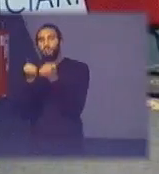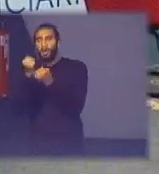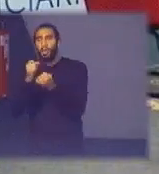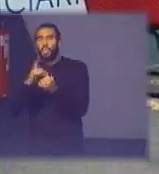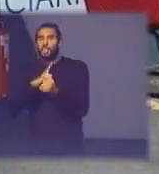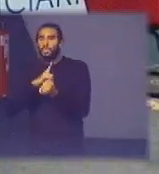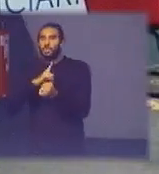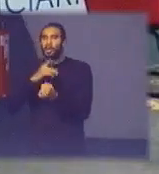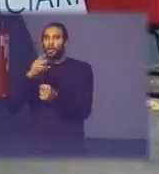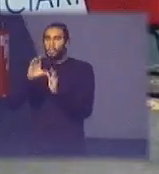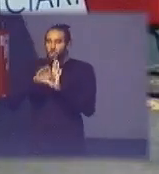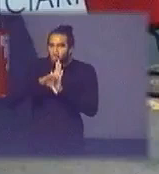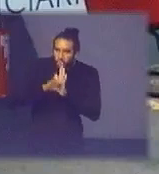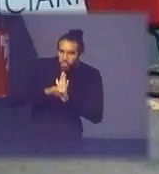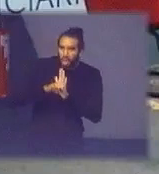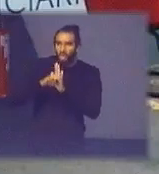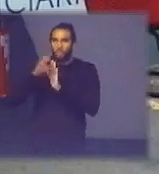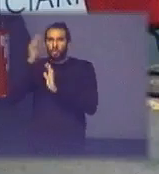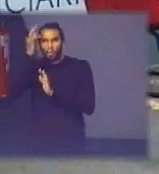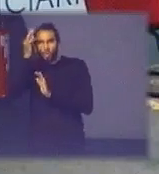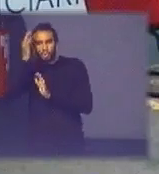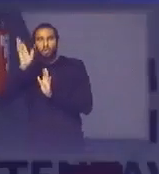conceitos que a gente pode avançar